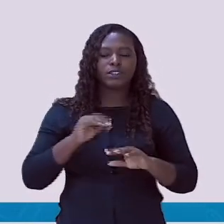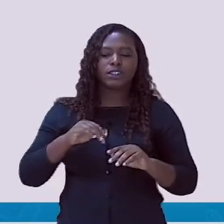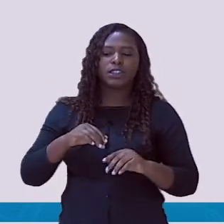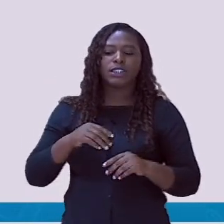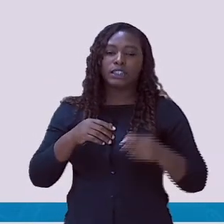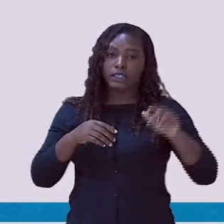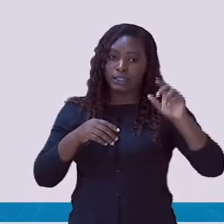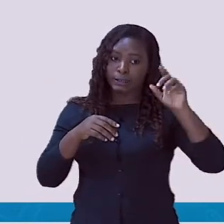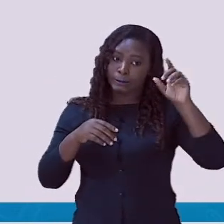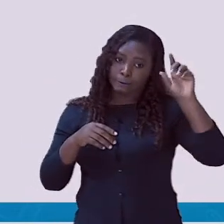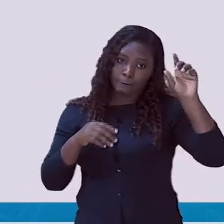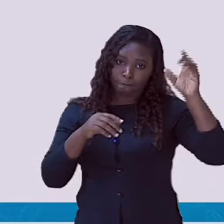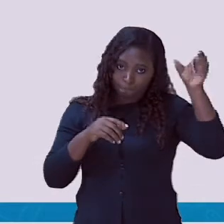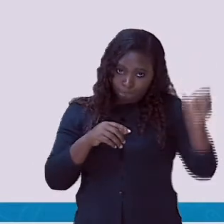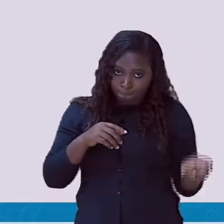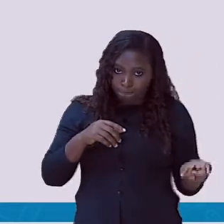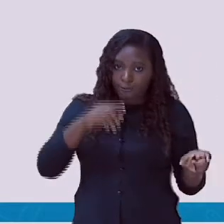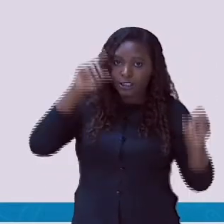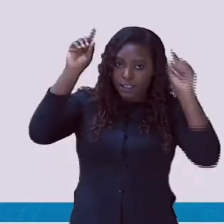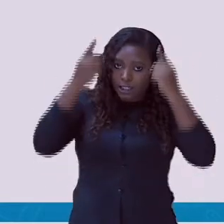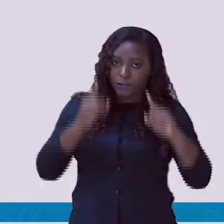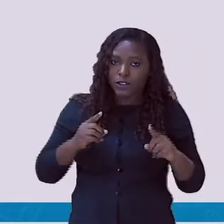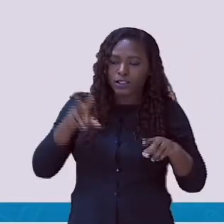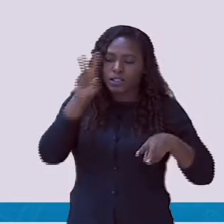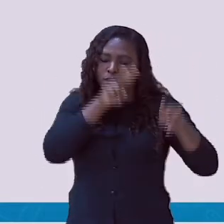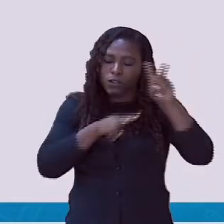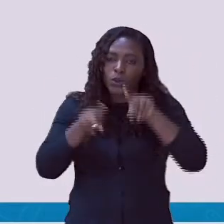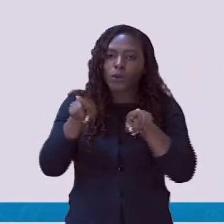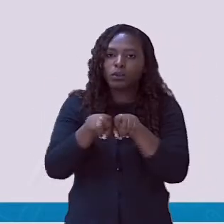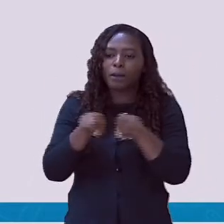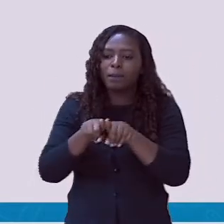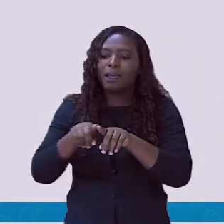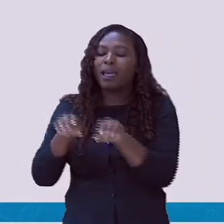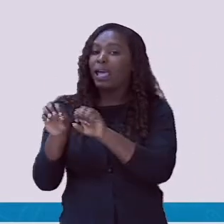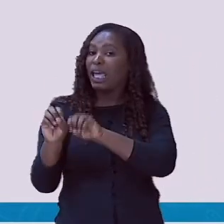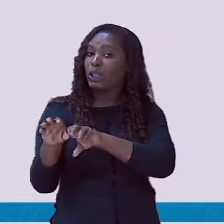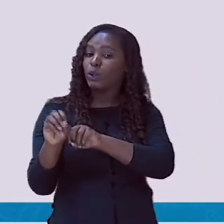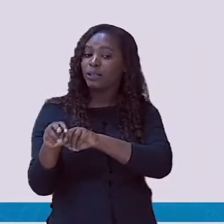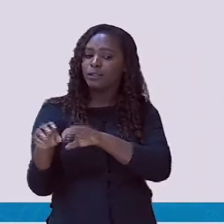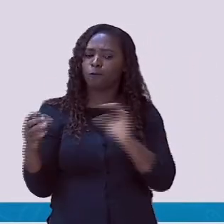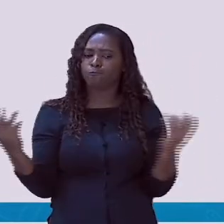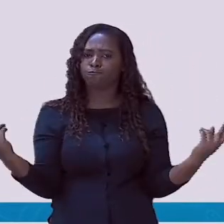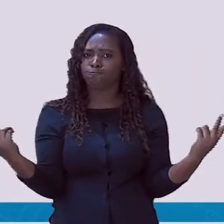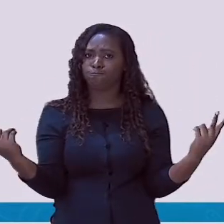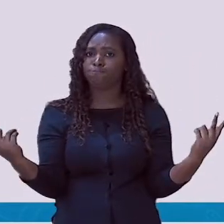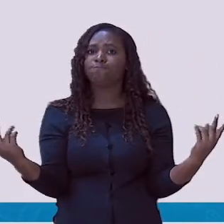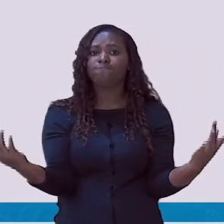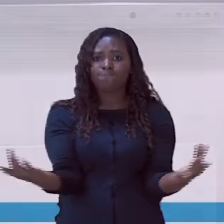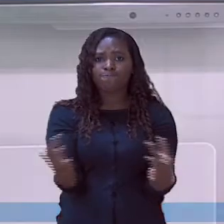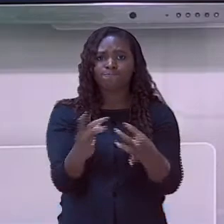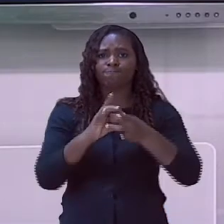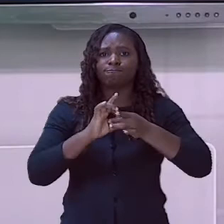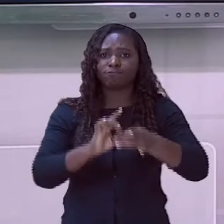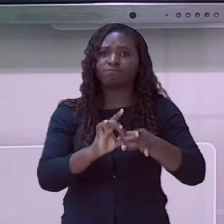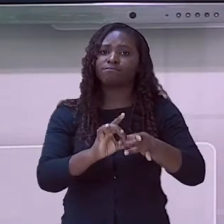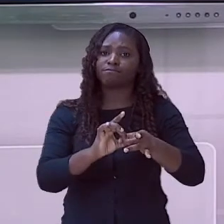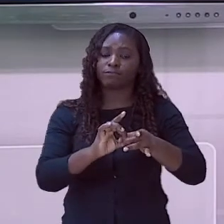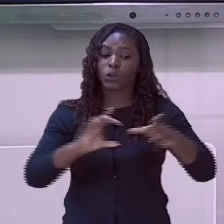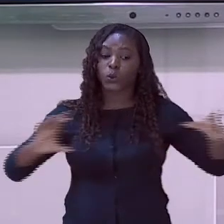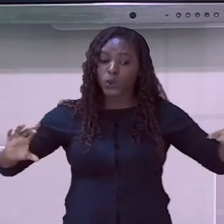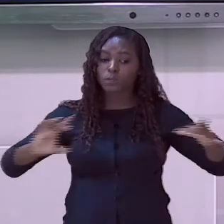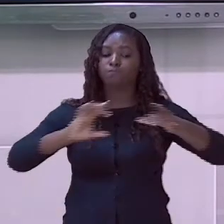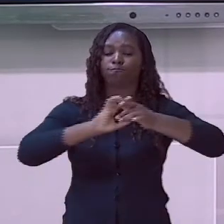Em escolas, faculdades, bibliotecas e demais espaços destinados à educação, ao